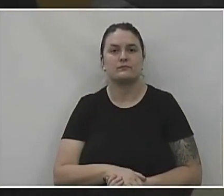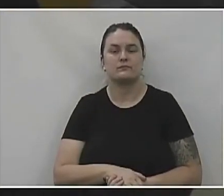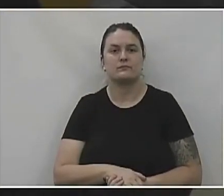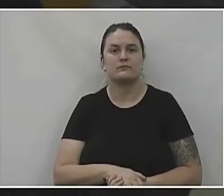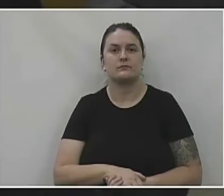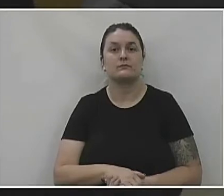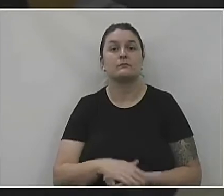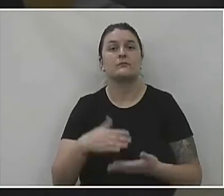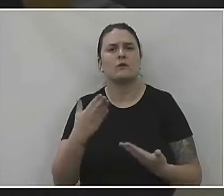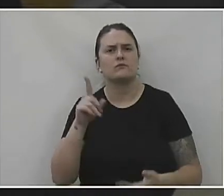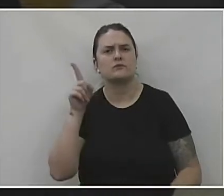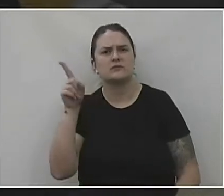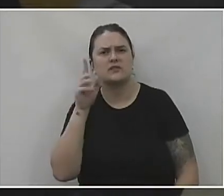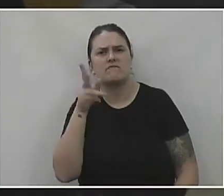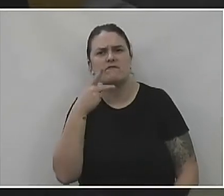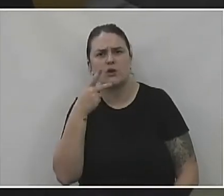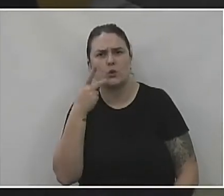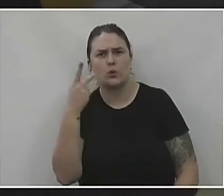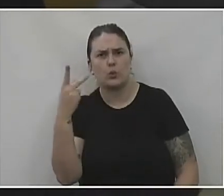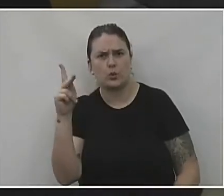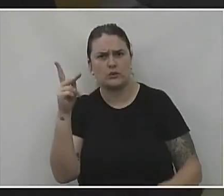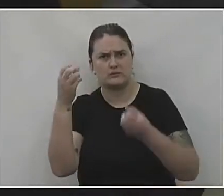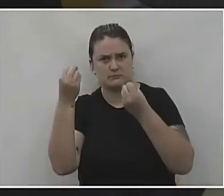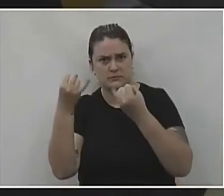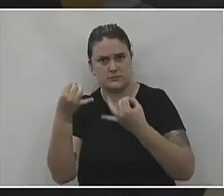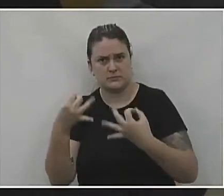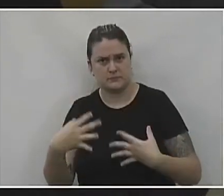Fernando, é seguinte, você falou na tua explanação ali